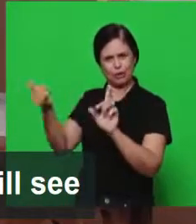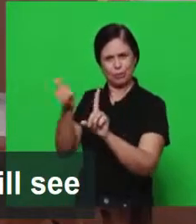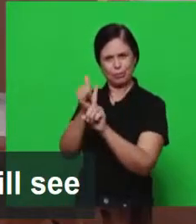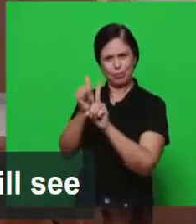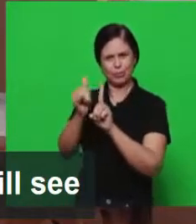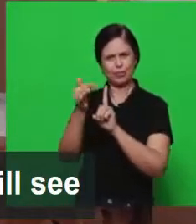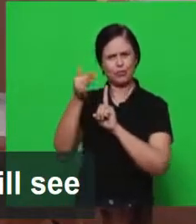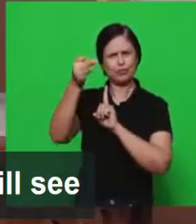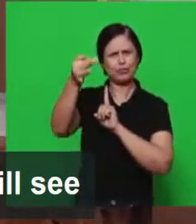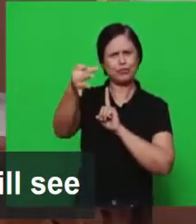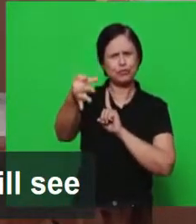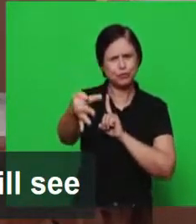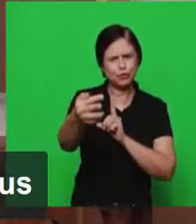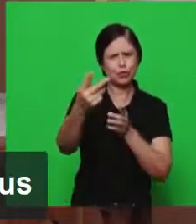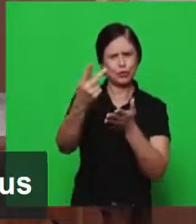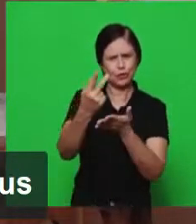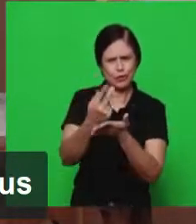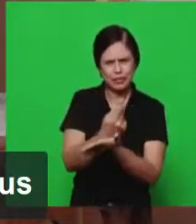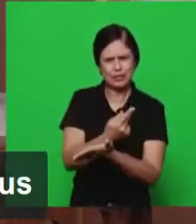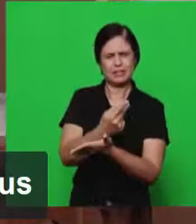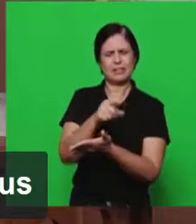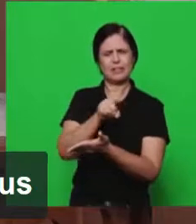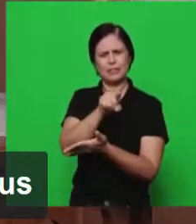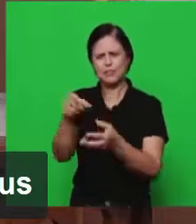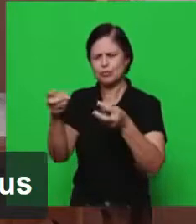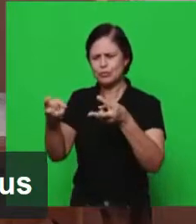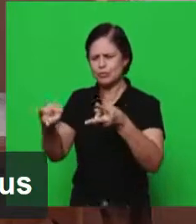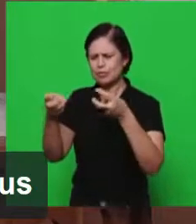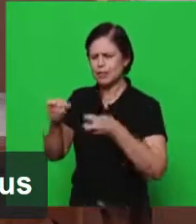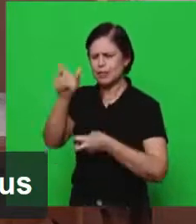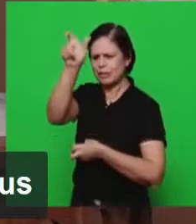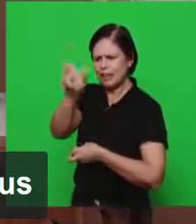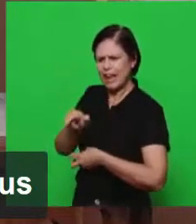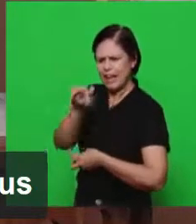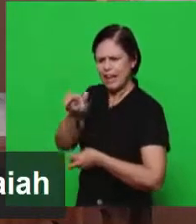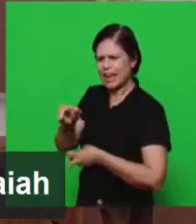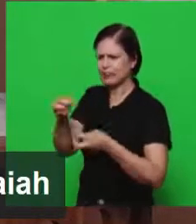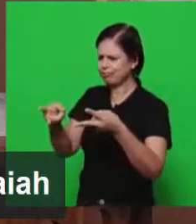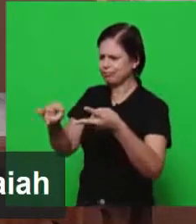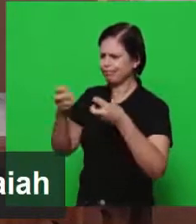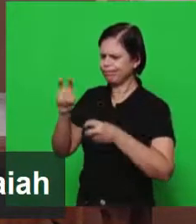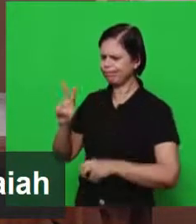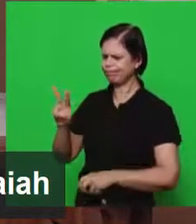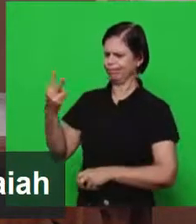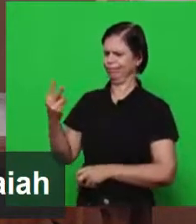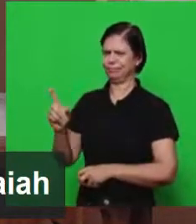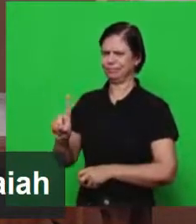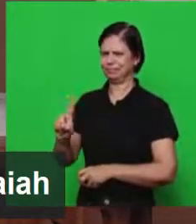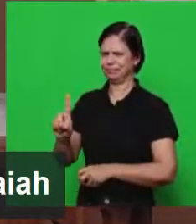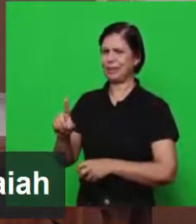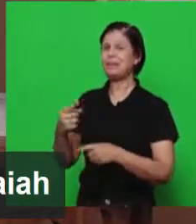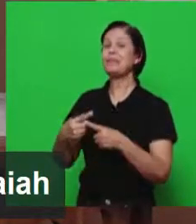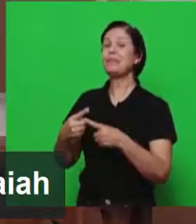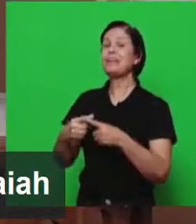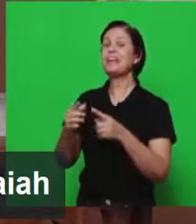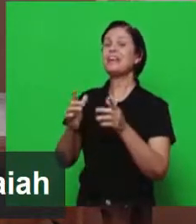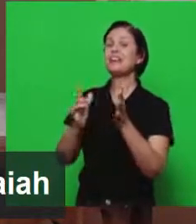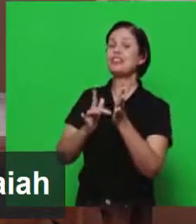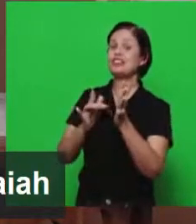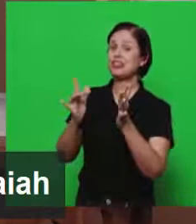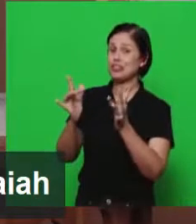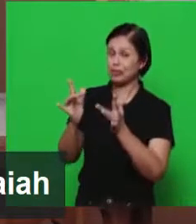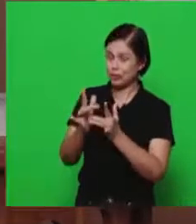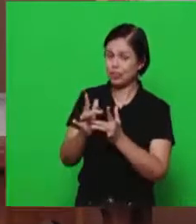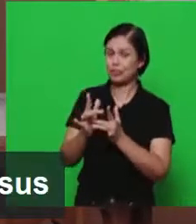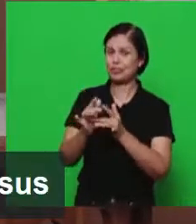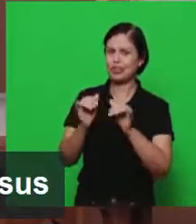compreendereis, e vendo, vereis, mas não percebereis. Era ali o Senhor Jesus proferindo a parábola e a profecia